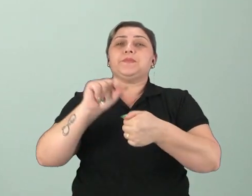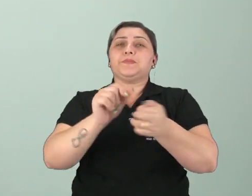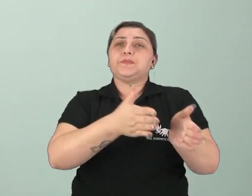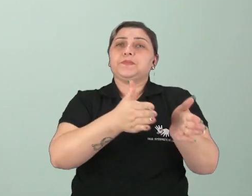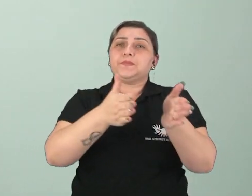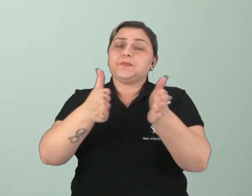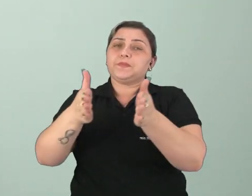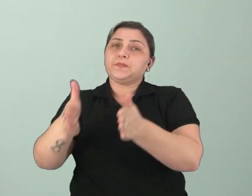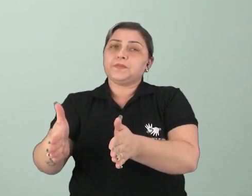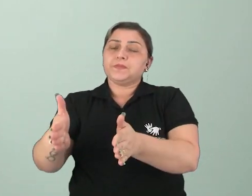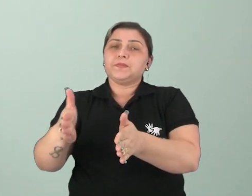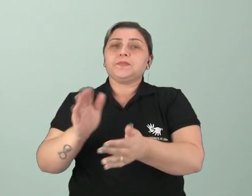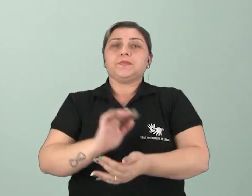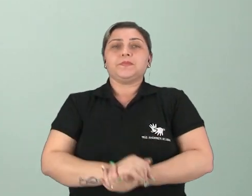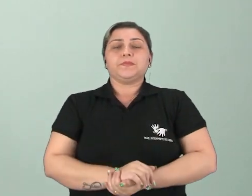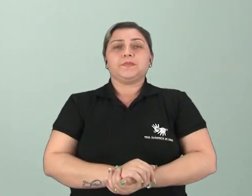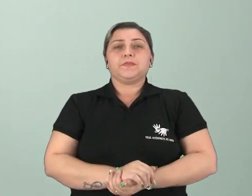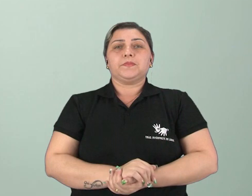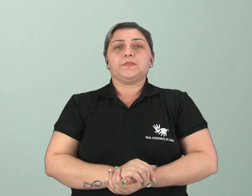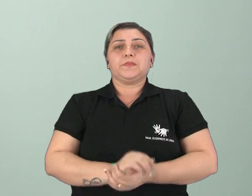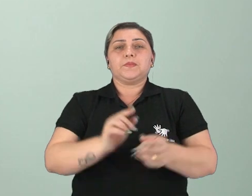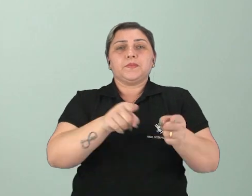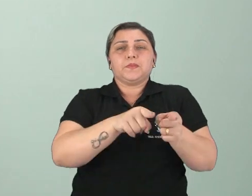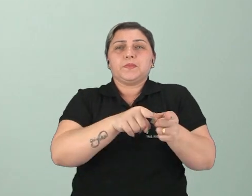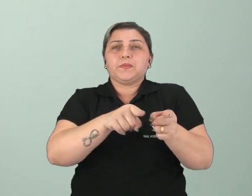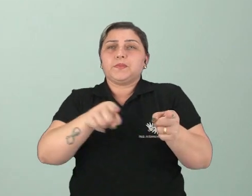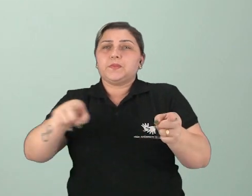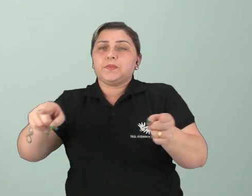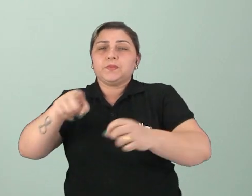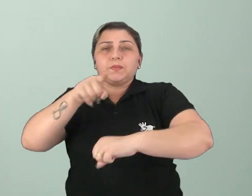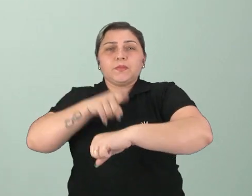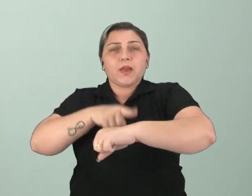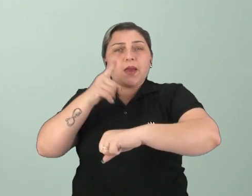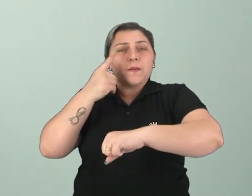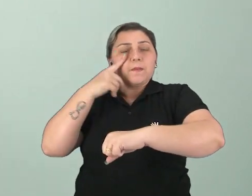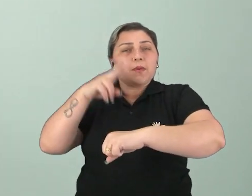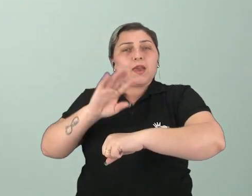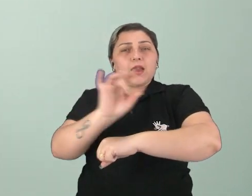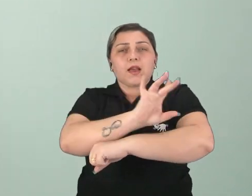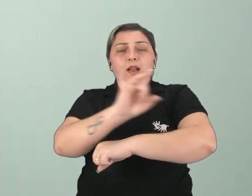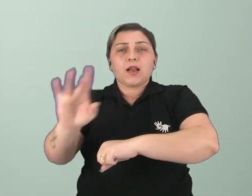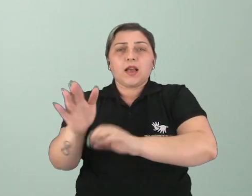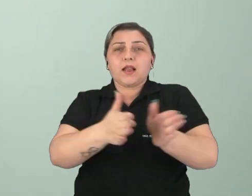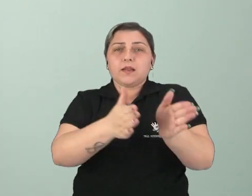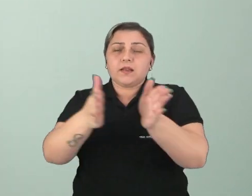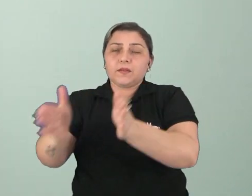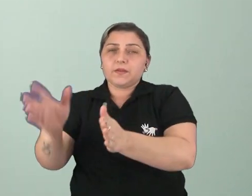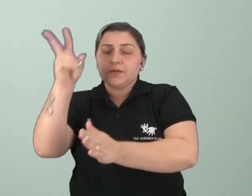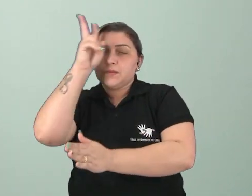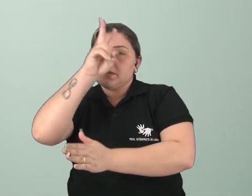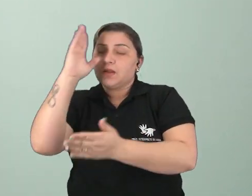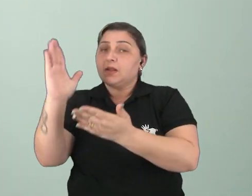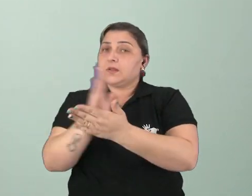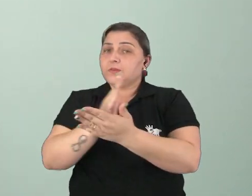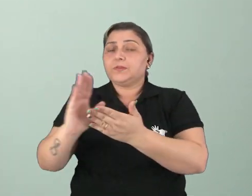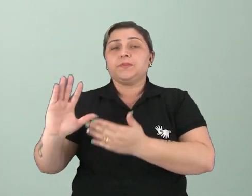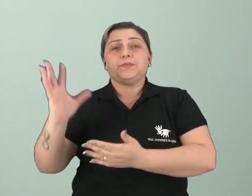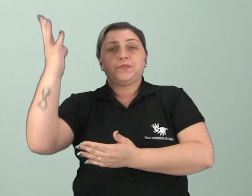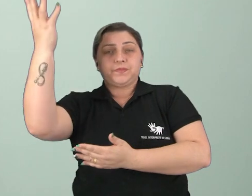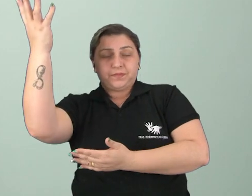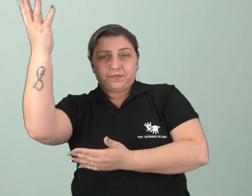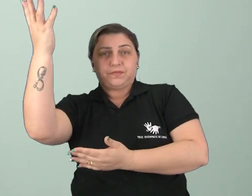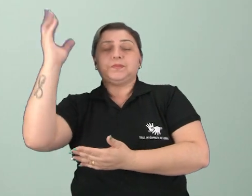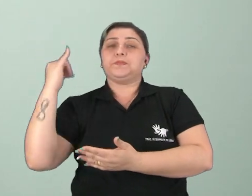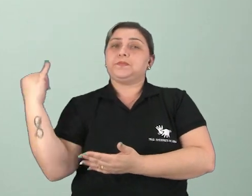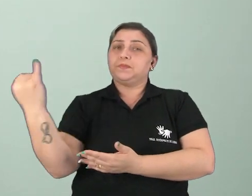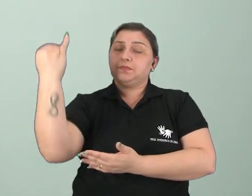periodização, que é uma forma de linha do tempo e ver cada período da história e alguns acontecimentos e